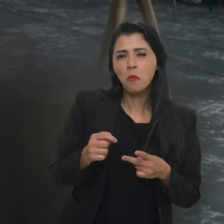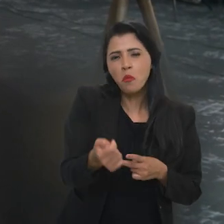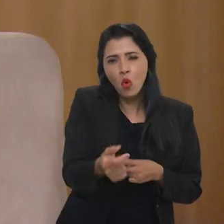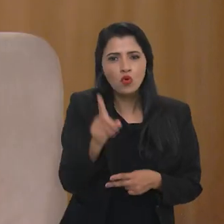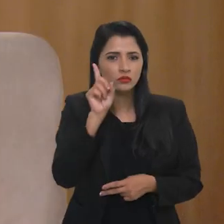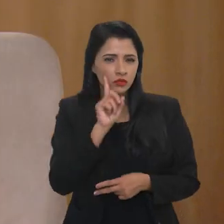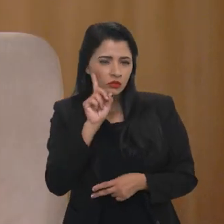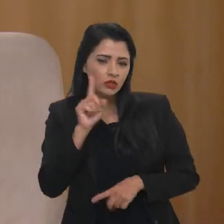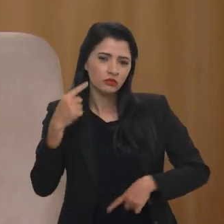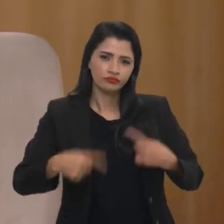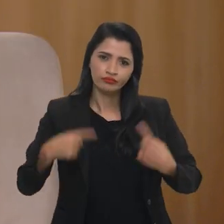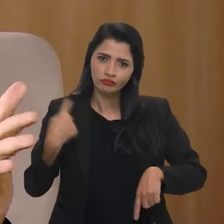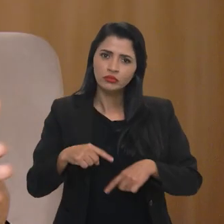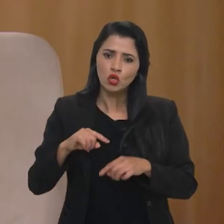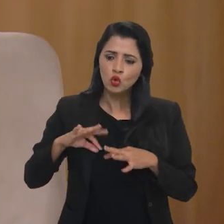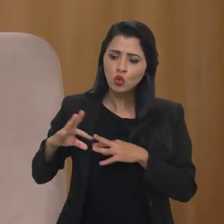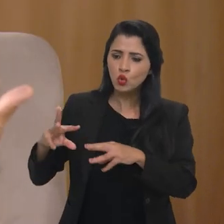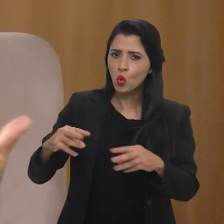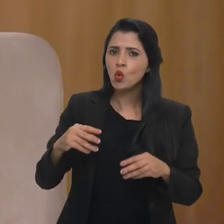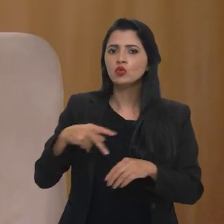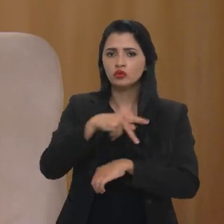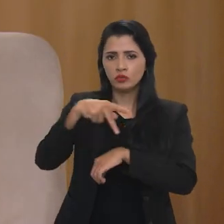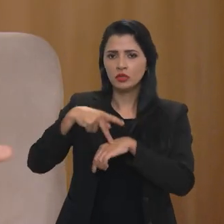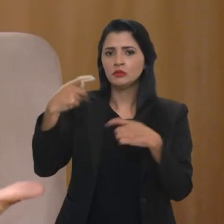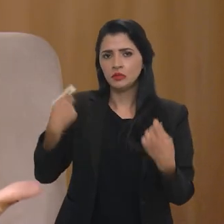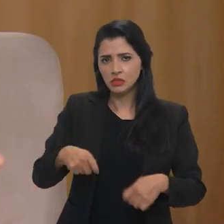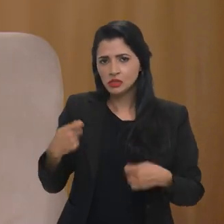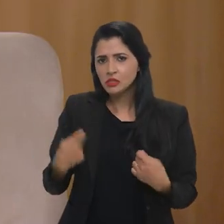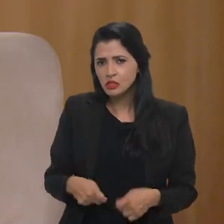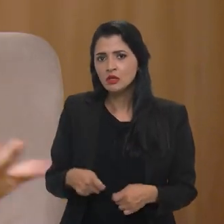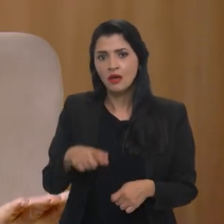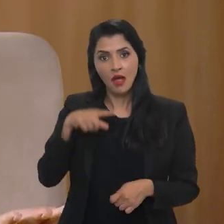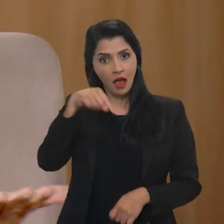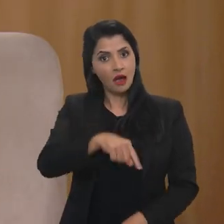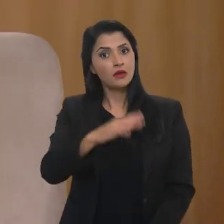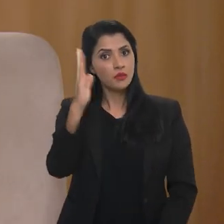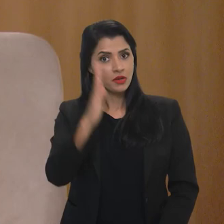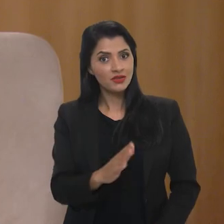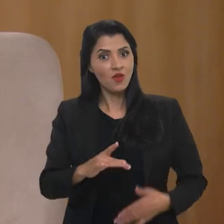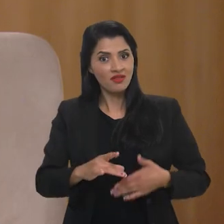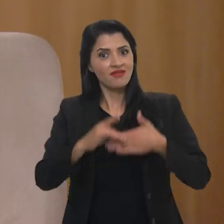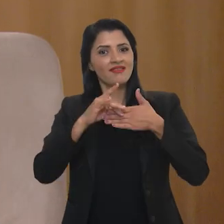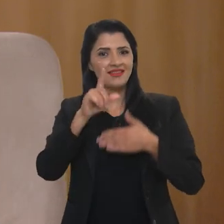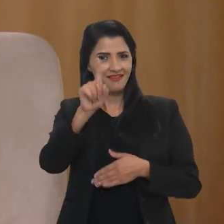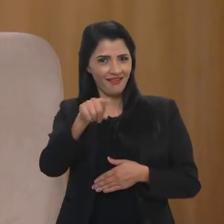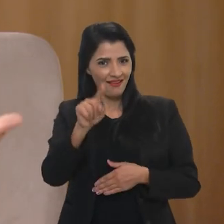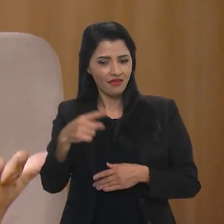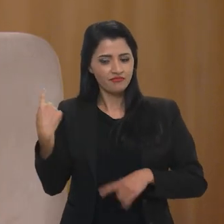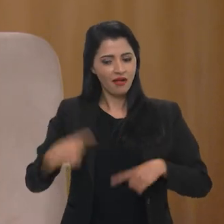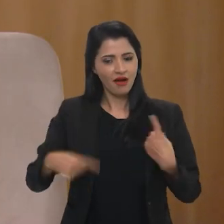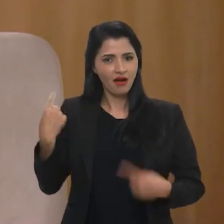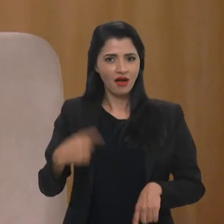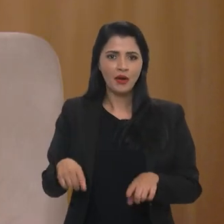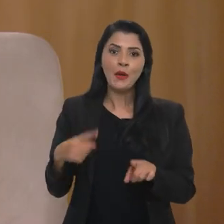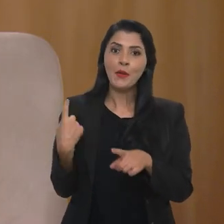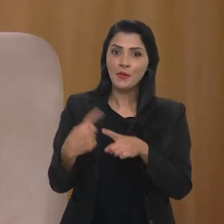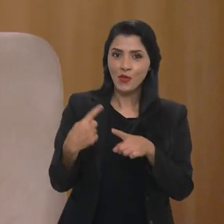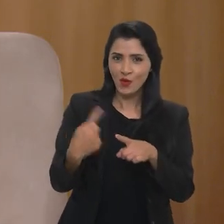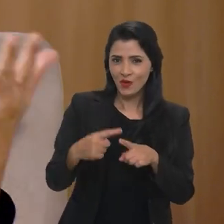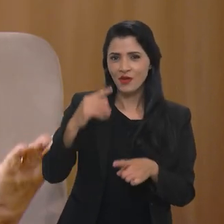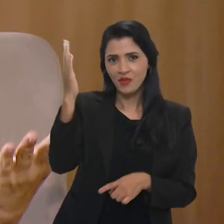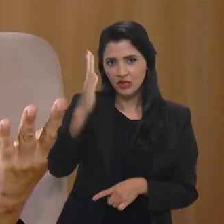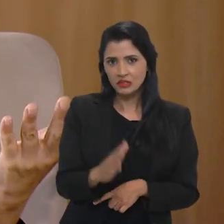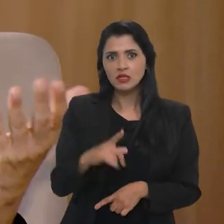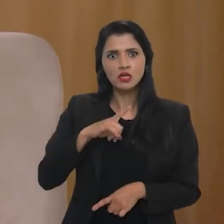discussão nos Estados Unidos, e todos os países têm que fazer essa discussão. E o Brasil é, sim, uma liderança nessa discussão, até porque o Brasil é um país